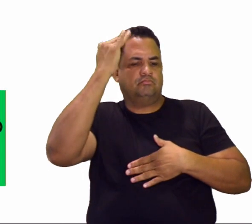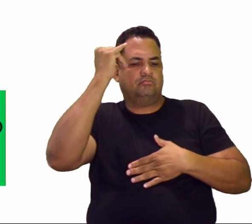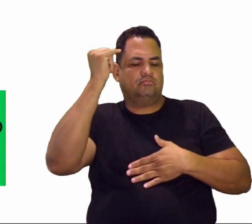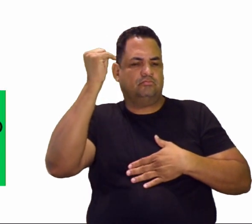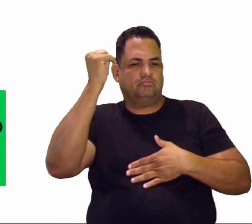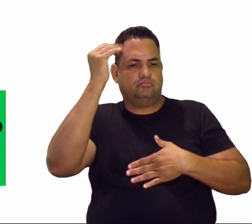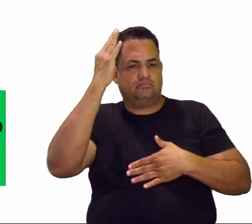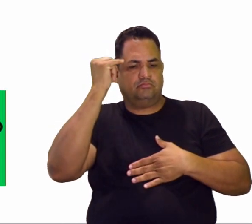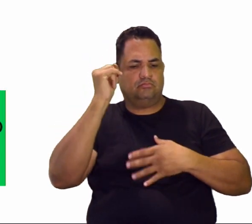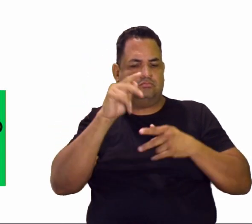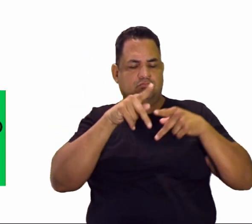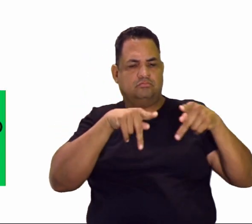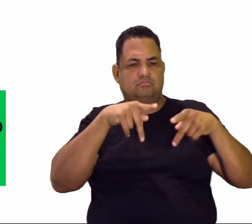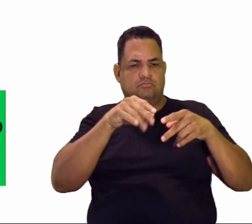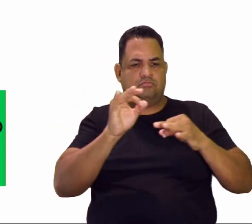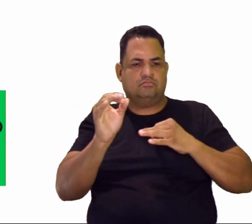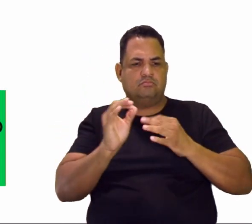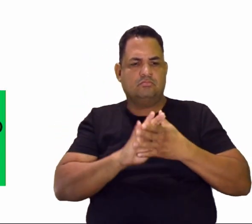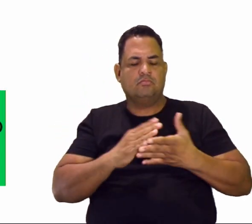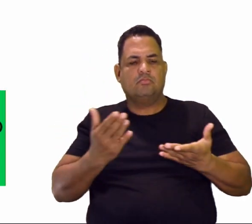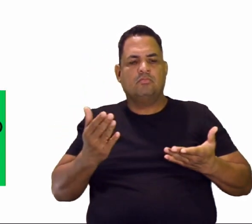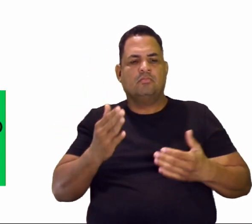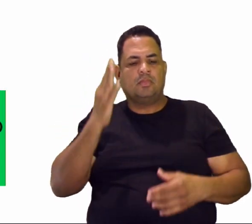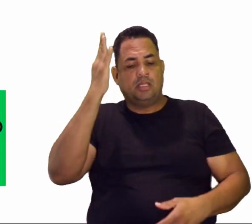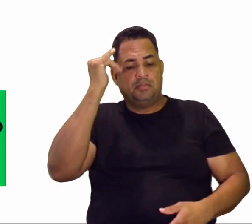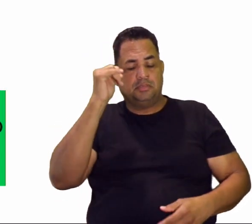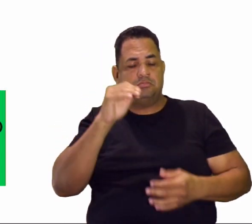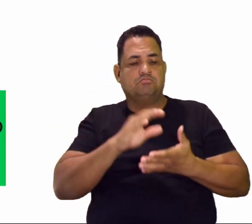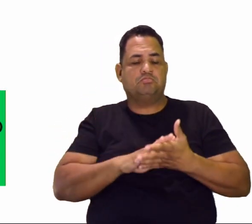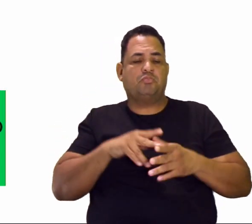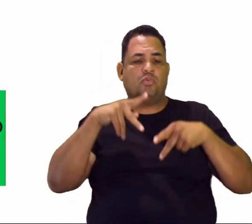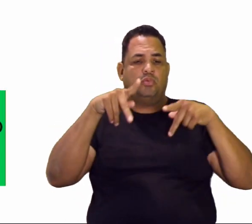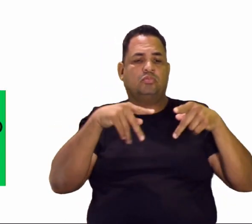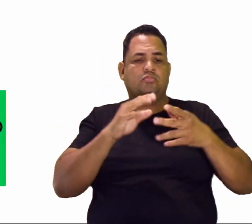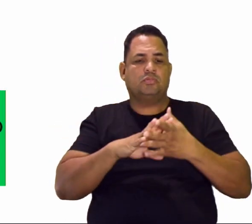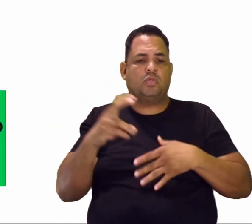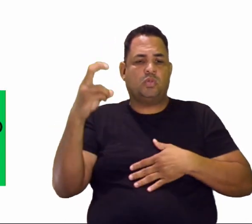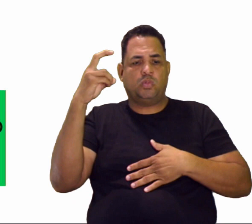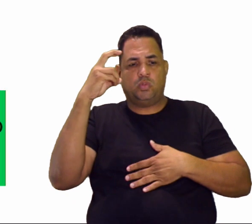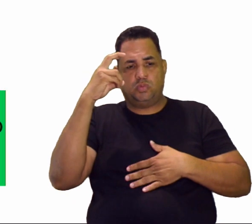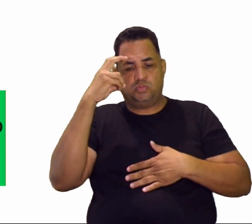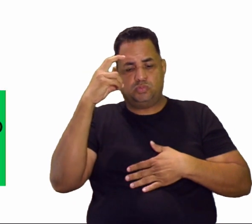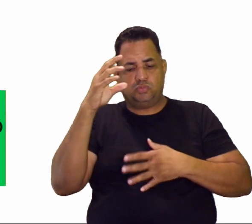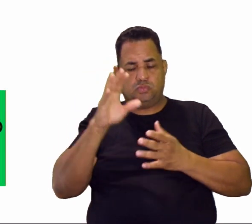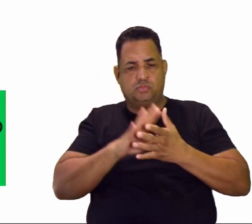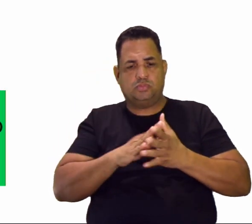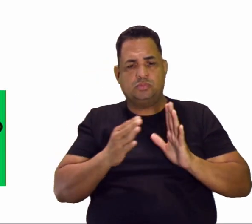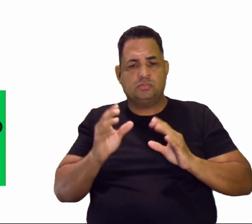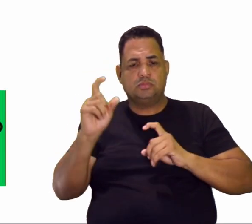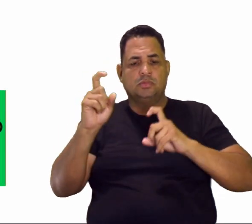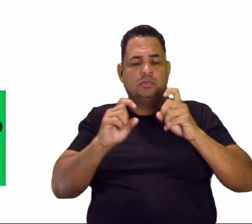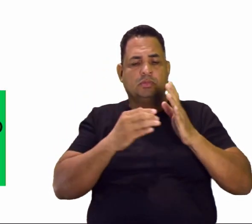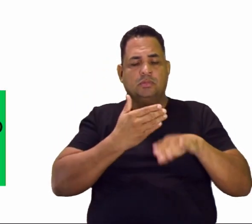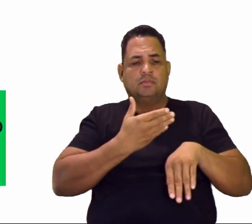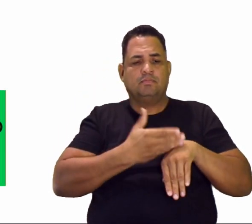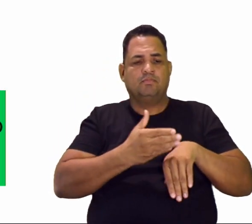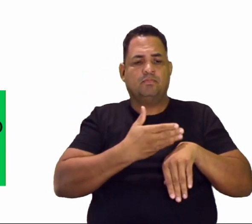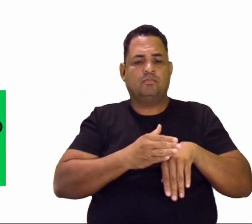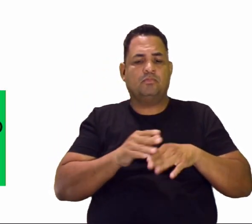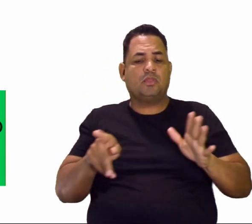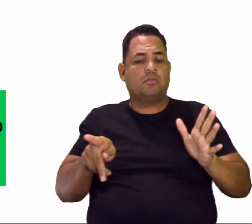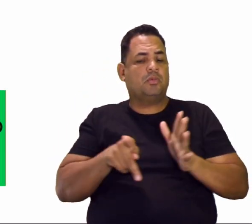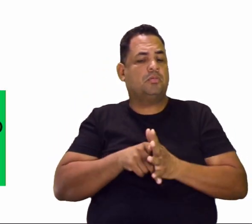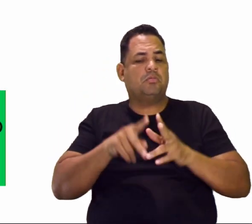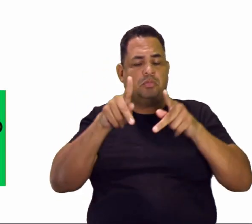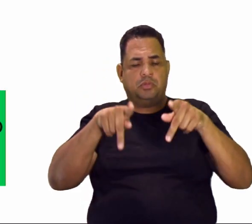significa... Sabedoria do povo, Folclore significa sabedoria do povo. A cultura popular são essas expressões, são essas práticas do